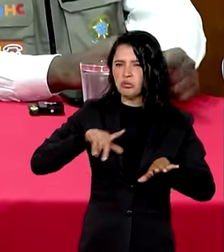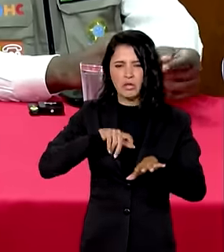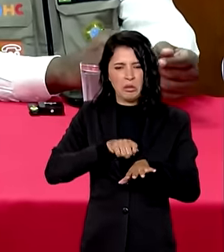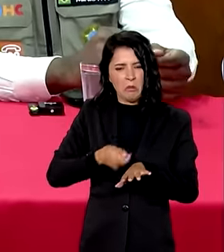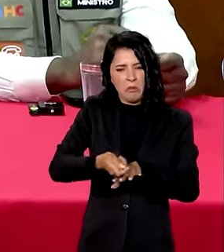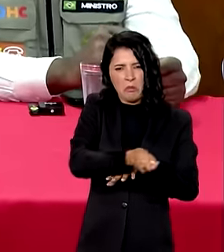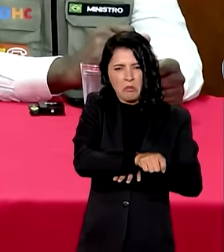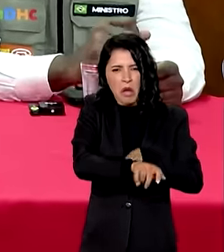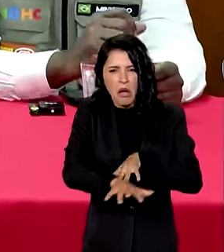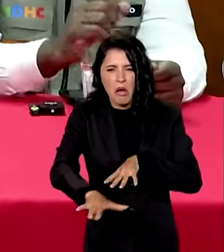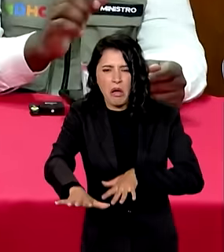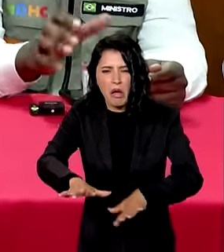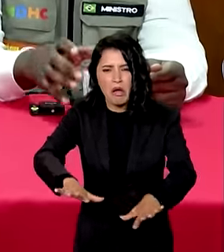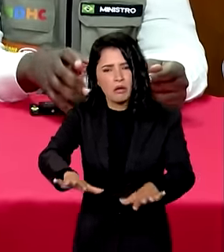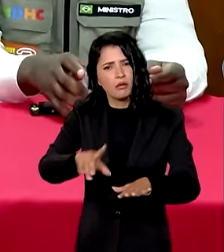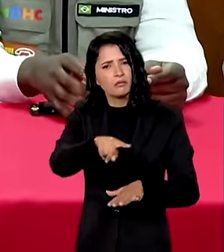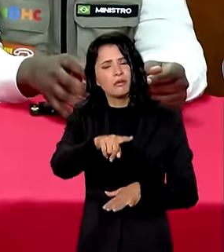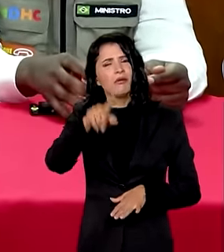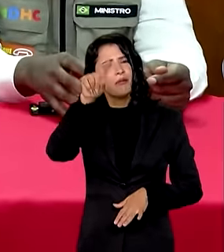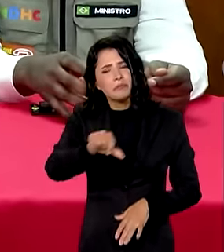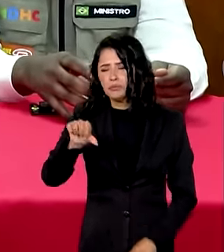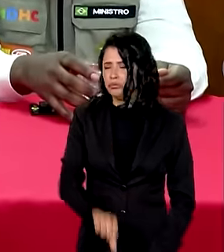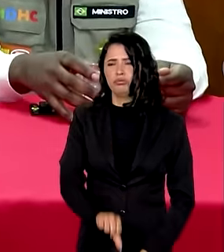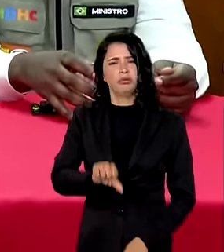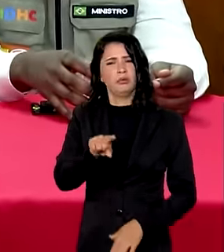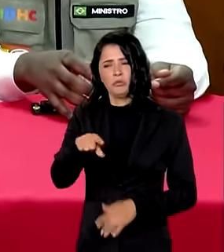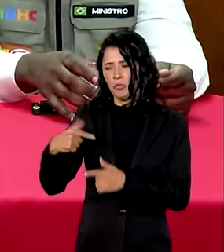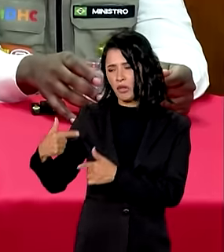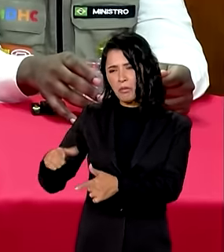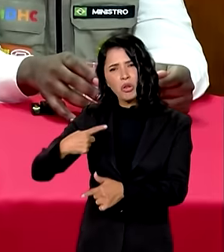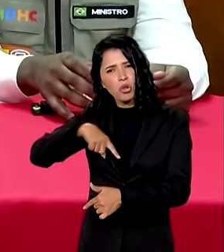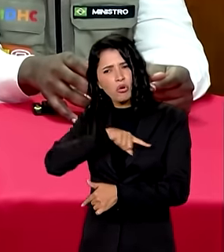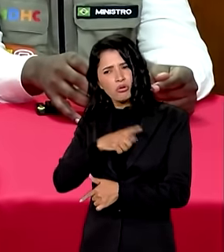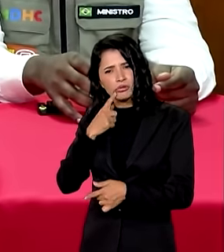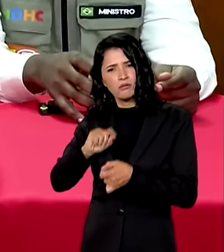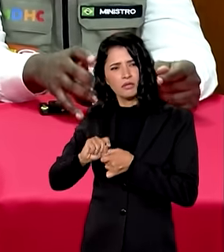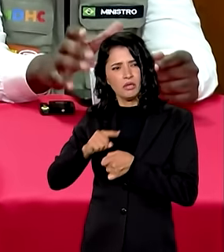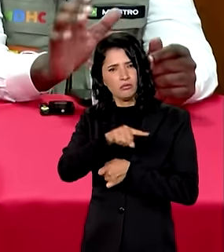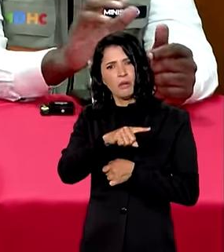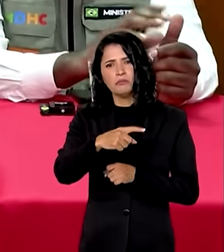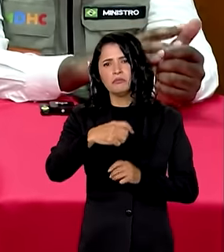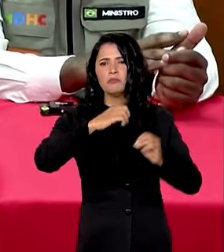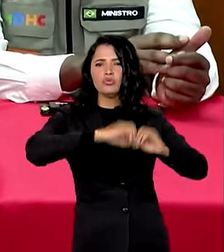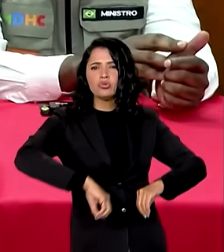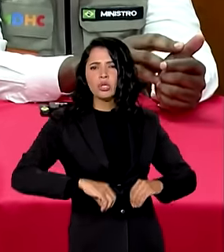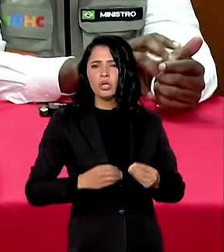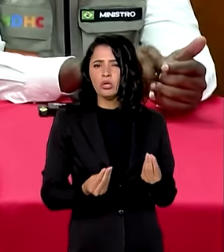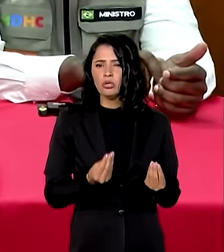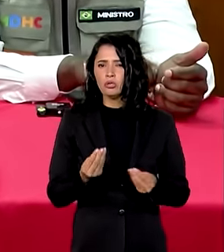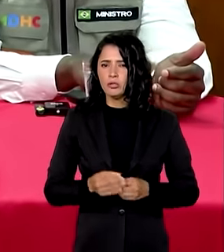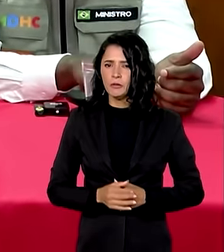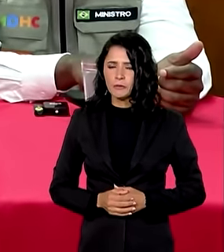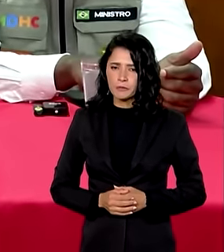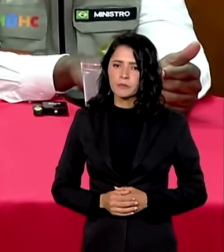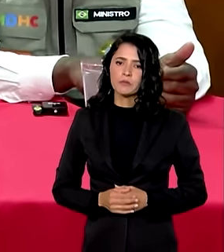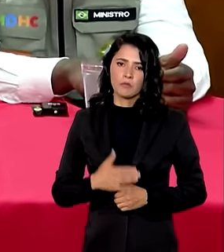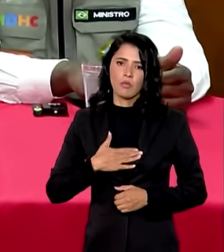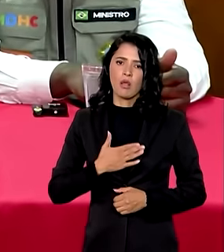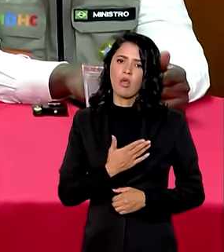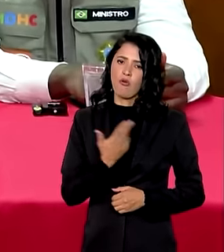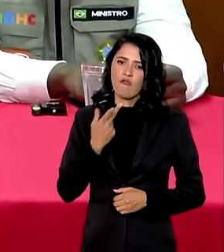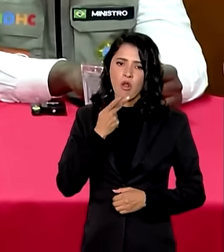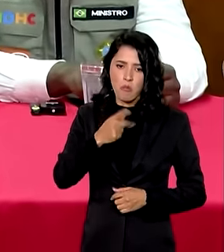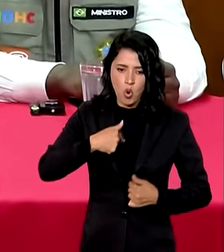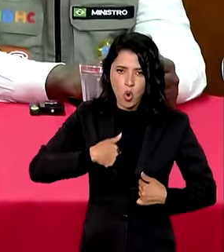que hoje ela é altamente prejudicial para o trabalho integrado que está sendo feito. Falo aqui meu nome, mas